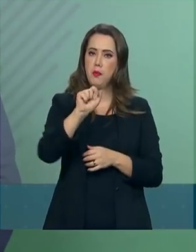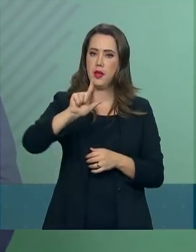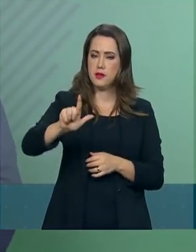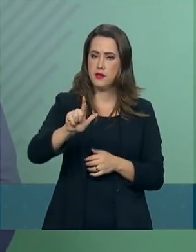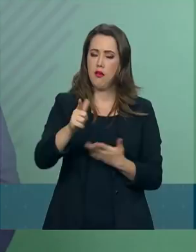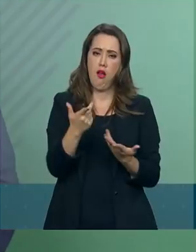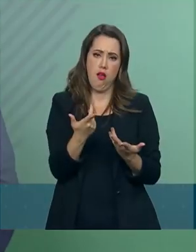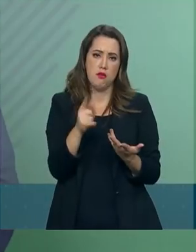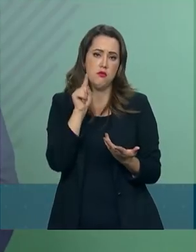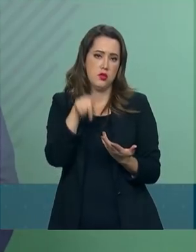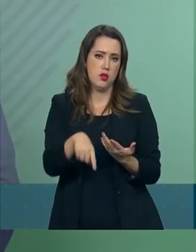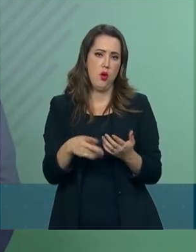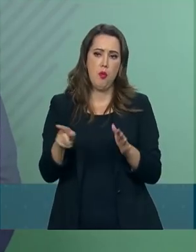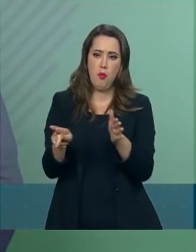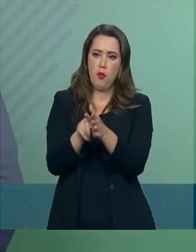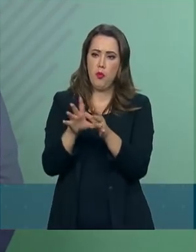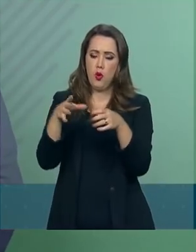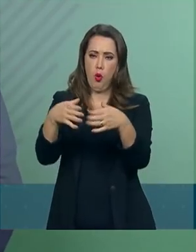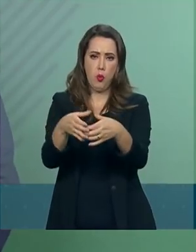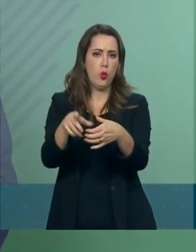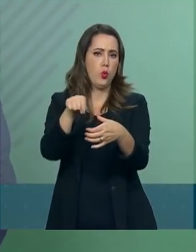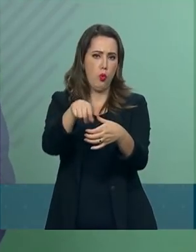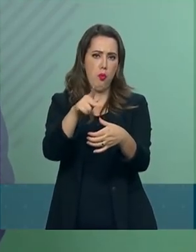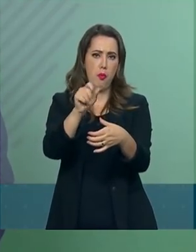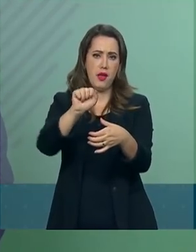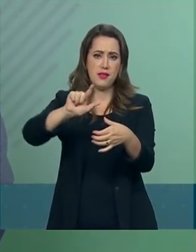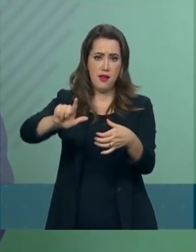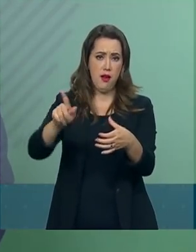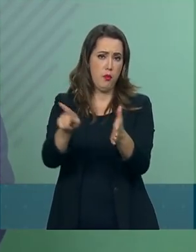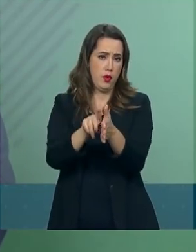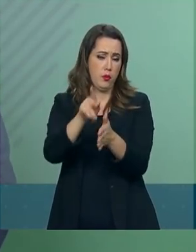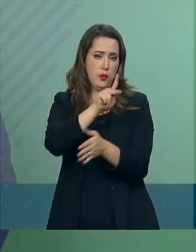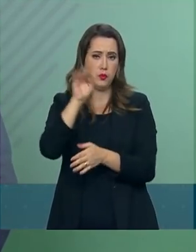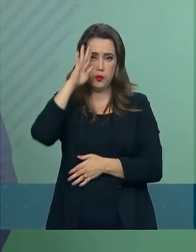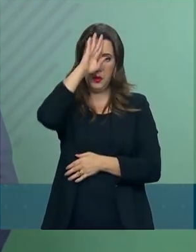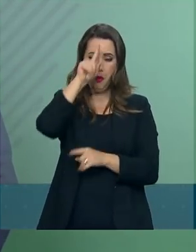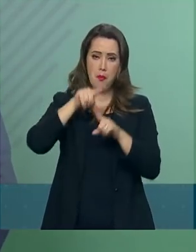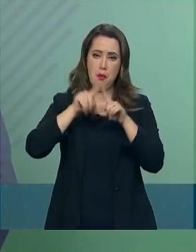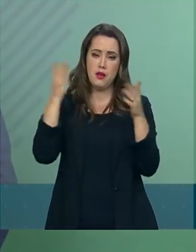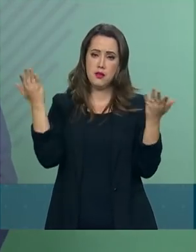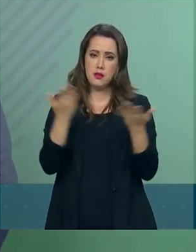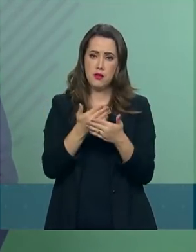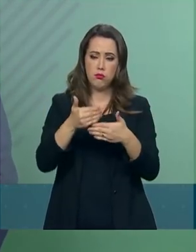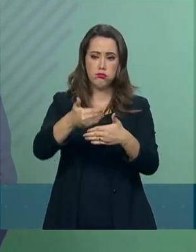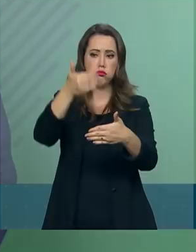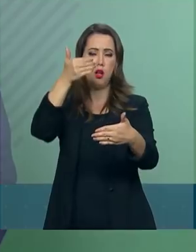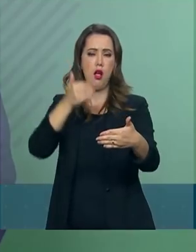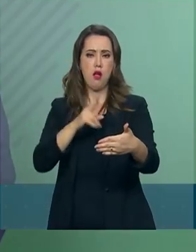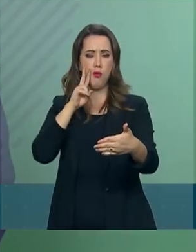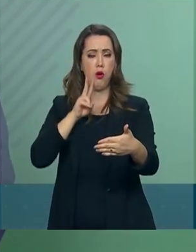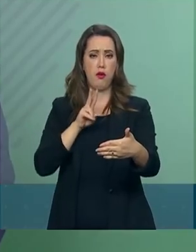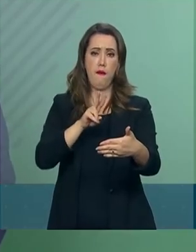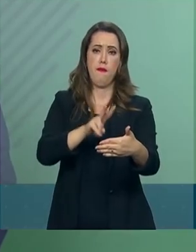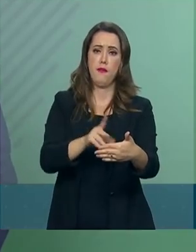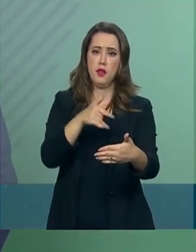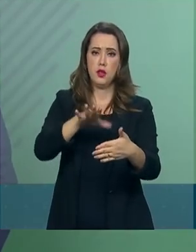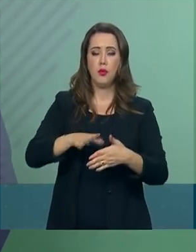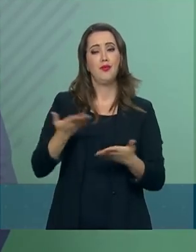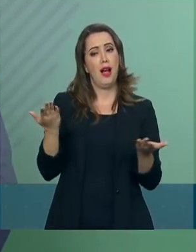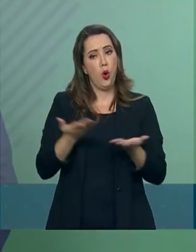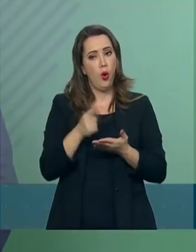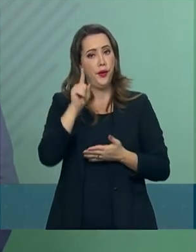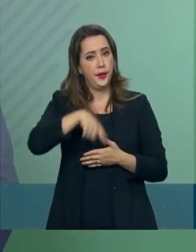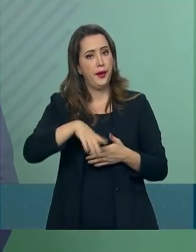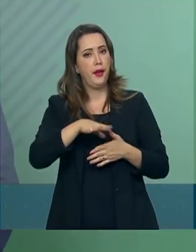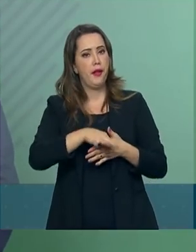irriga aquele partido. Não obstante, agora, abstraindo-se dessa situação e colocando-se como chefe do Poder